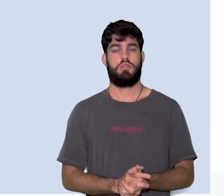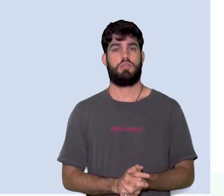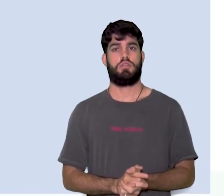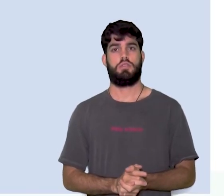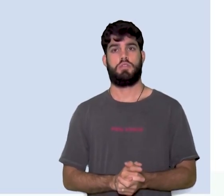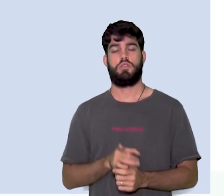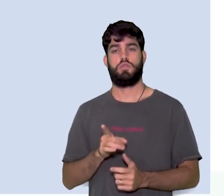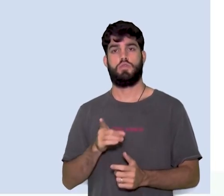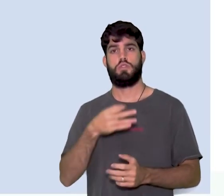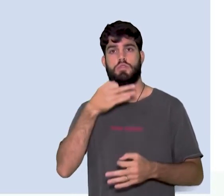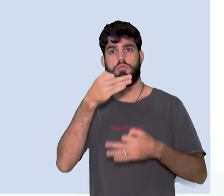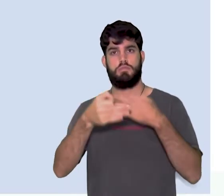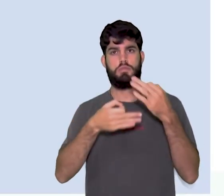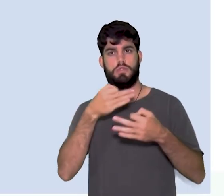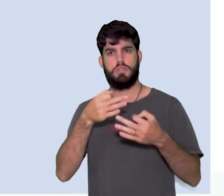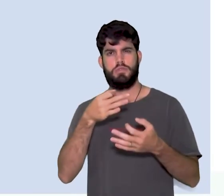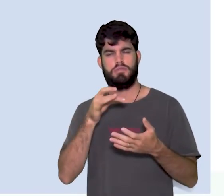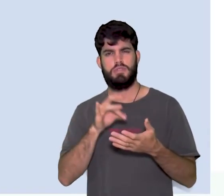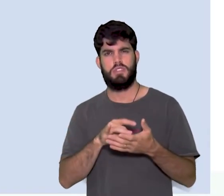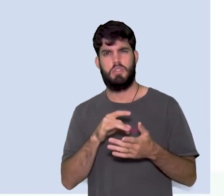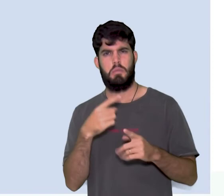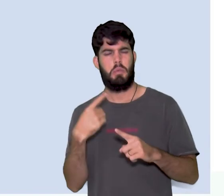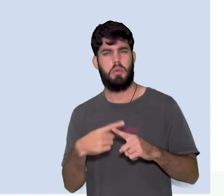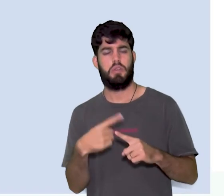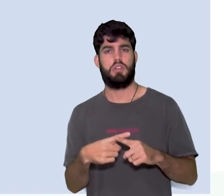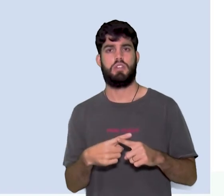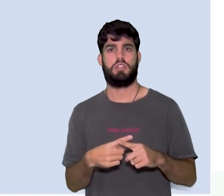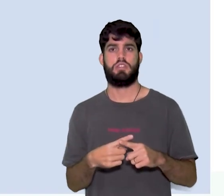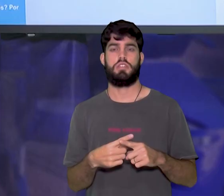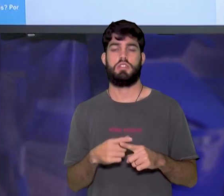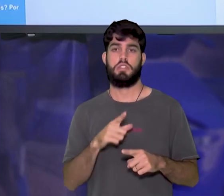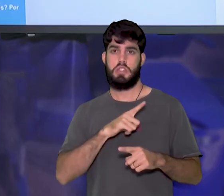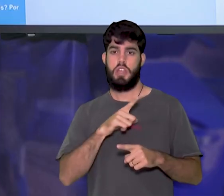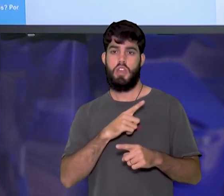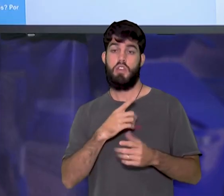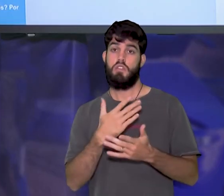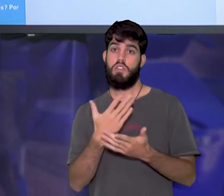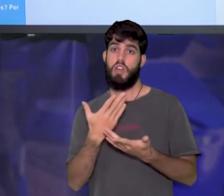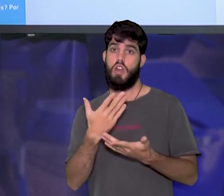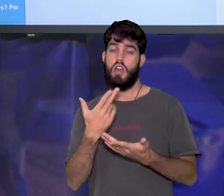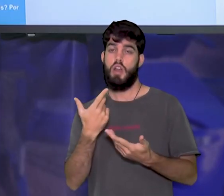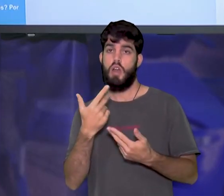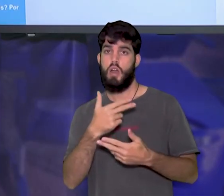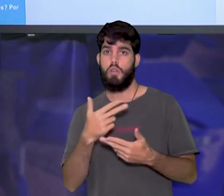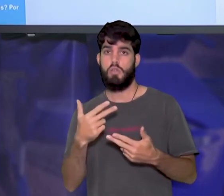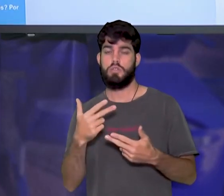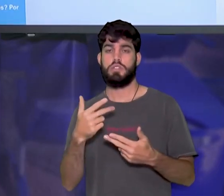foram convincentes? Por quê? Houve algum que lhe convenceu? Ou não?